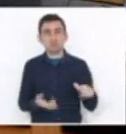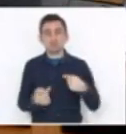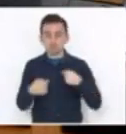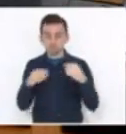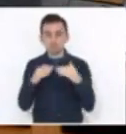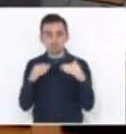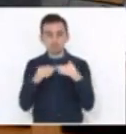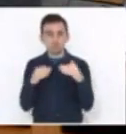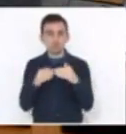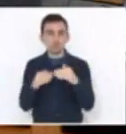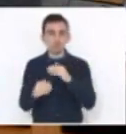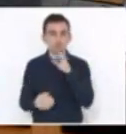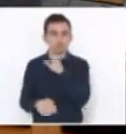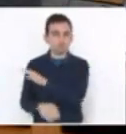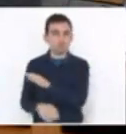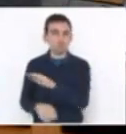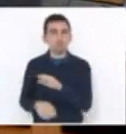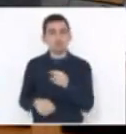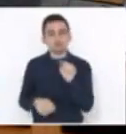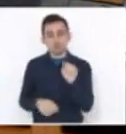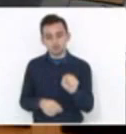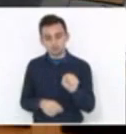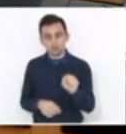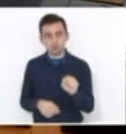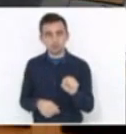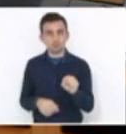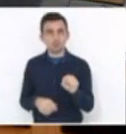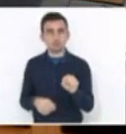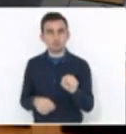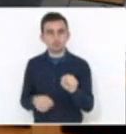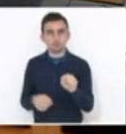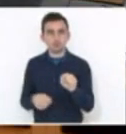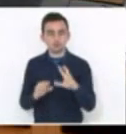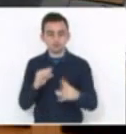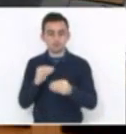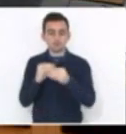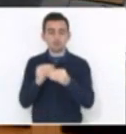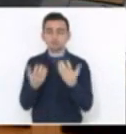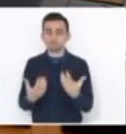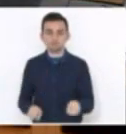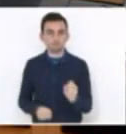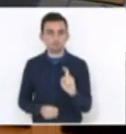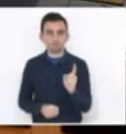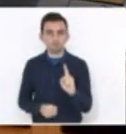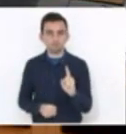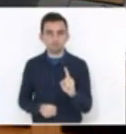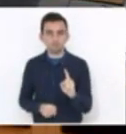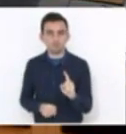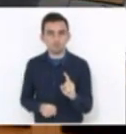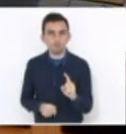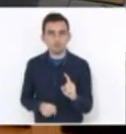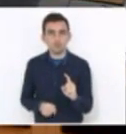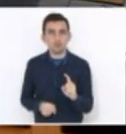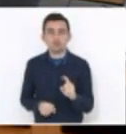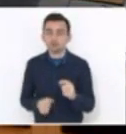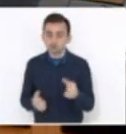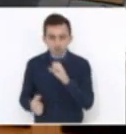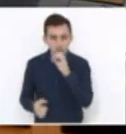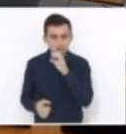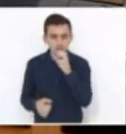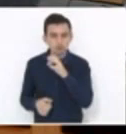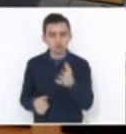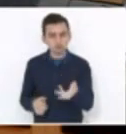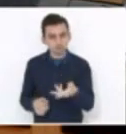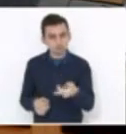rejeição das emendas aqui colocadas, no sentido de nós darmos celeridade para que o